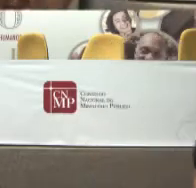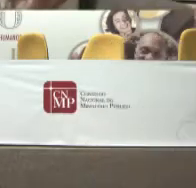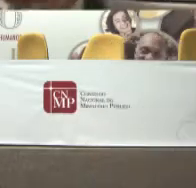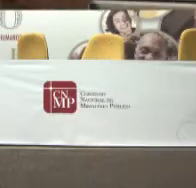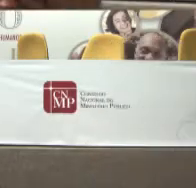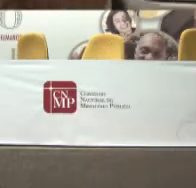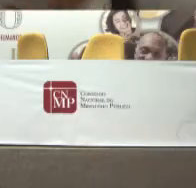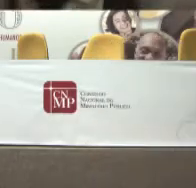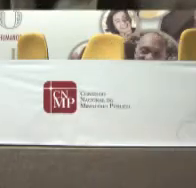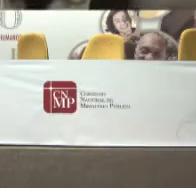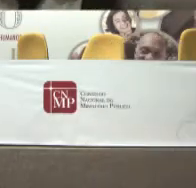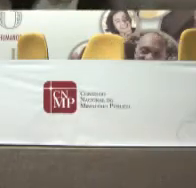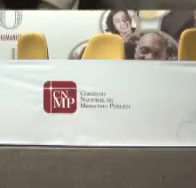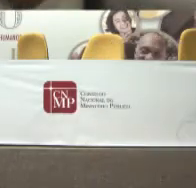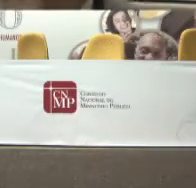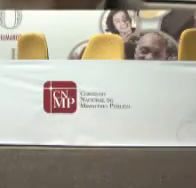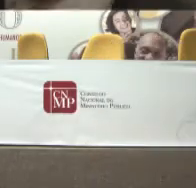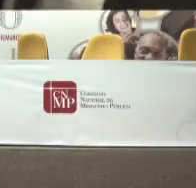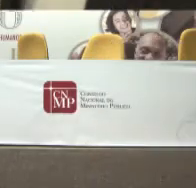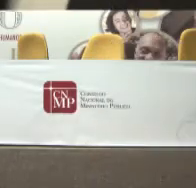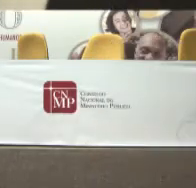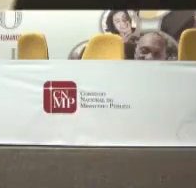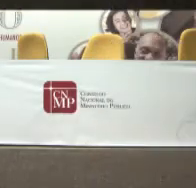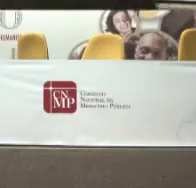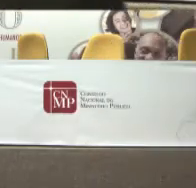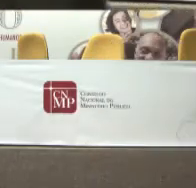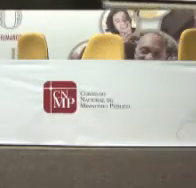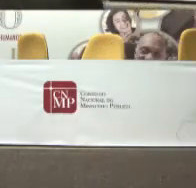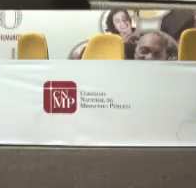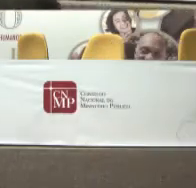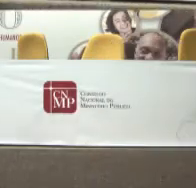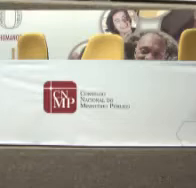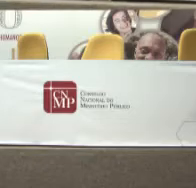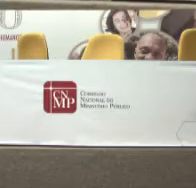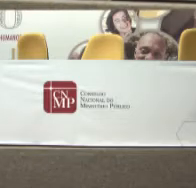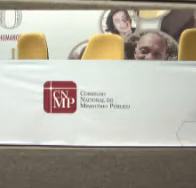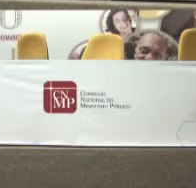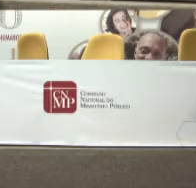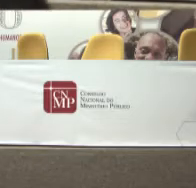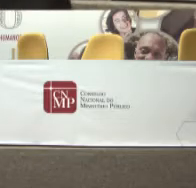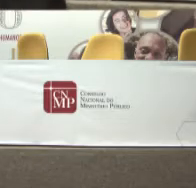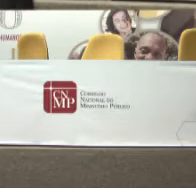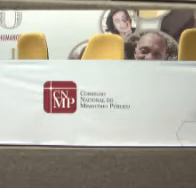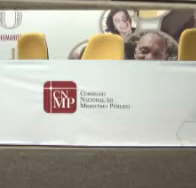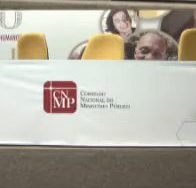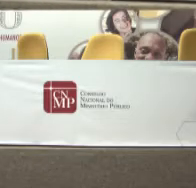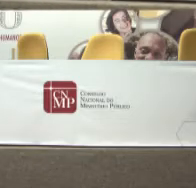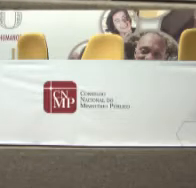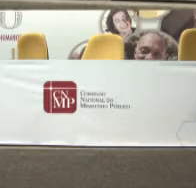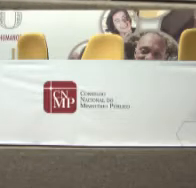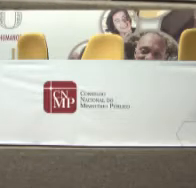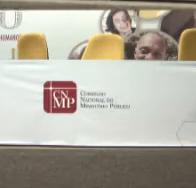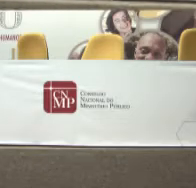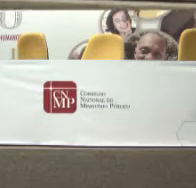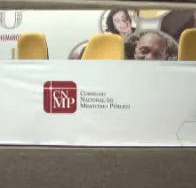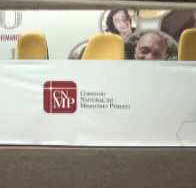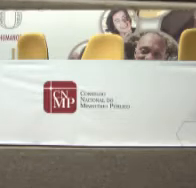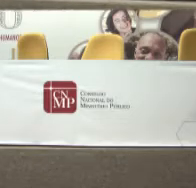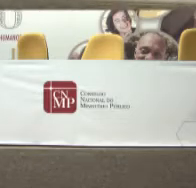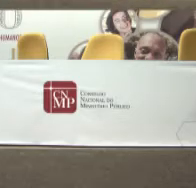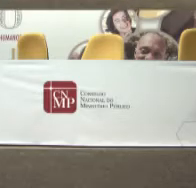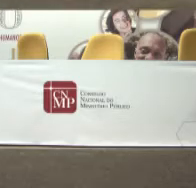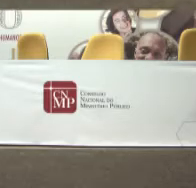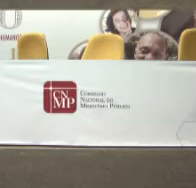Em sequência Ao nosso seminário Reflexões Sobre a judicialização Da saúde Um diálogo Interinstitucional Teremos